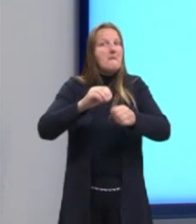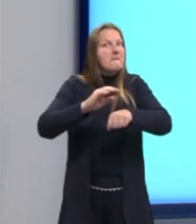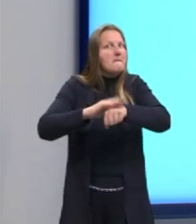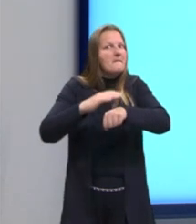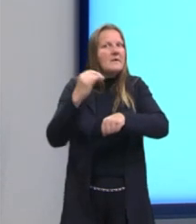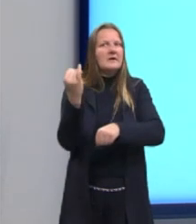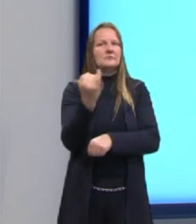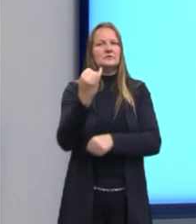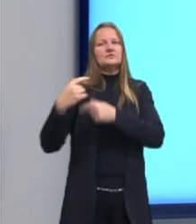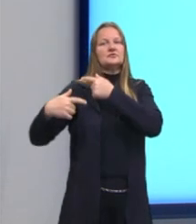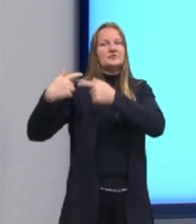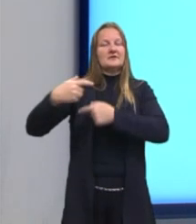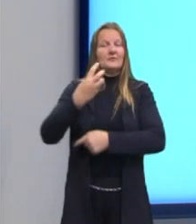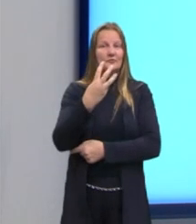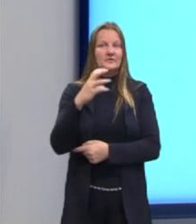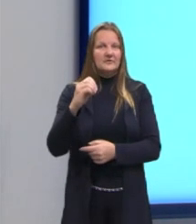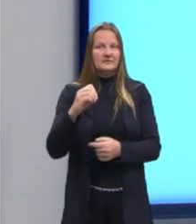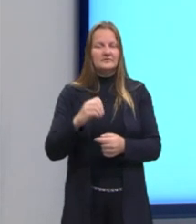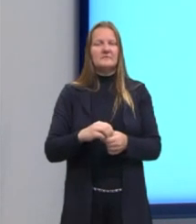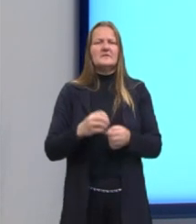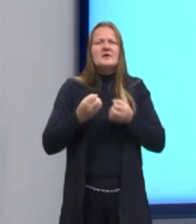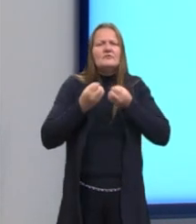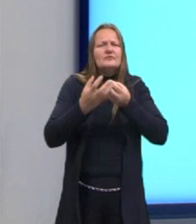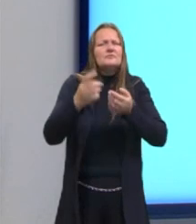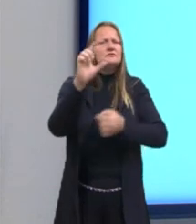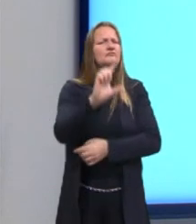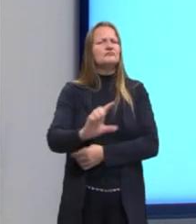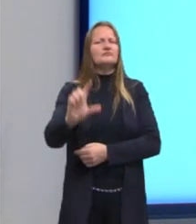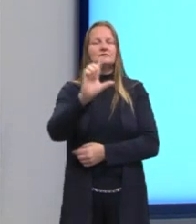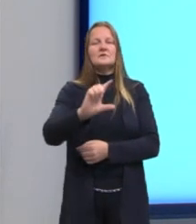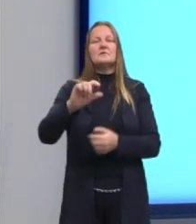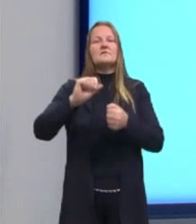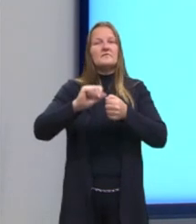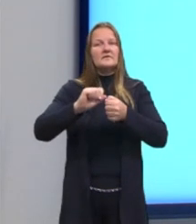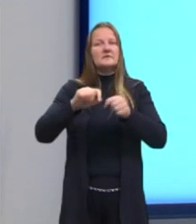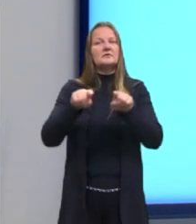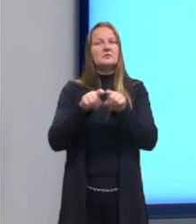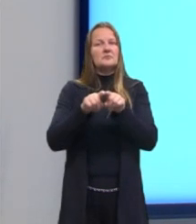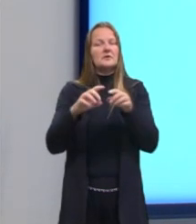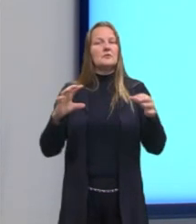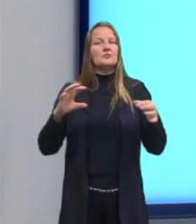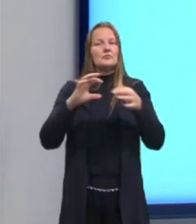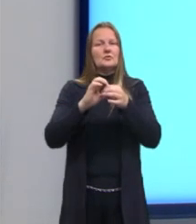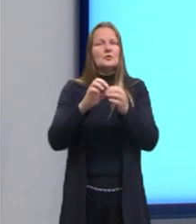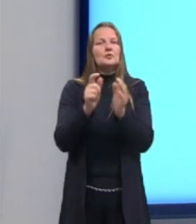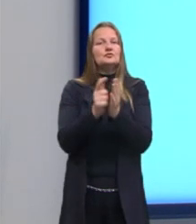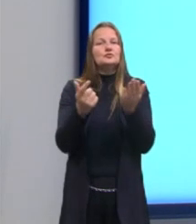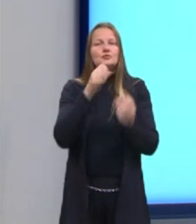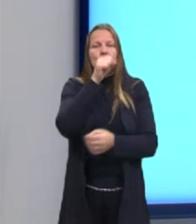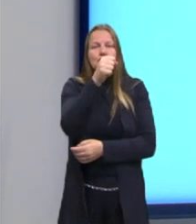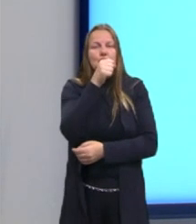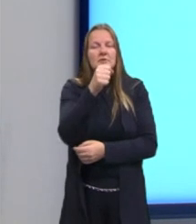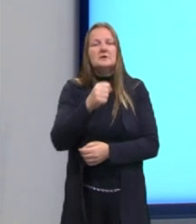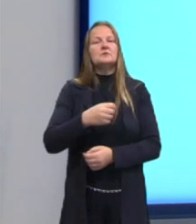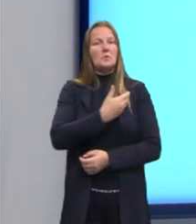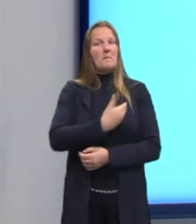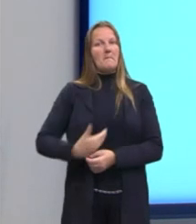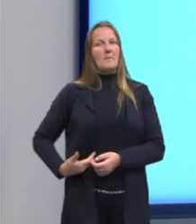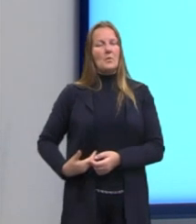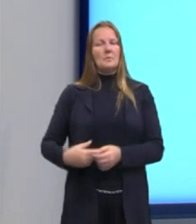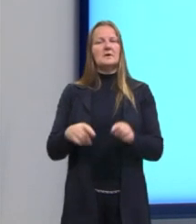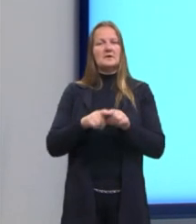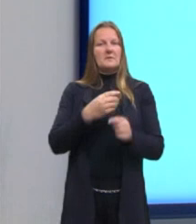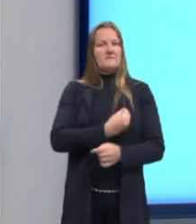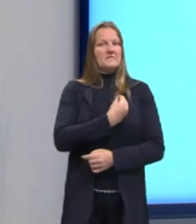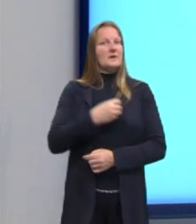da geração de 30. Além de ter se dedicado à literatura, ele exerceu também atividades ligadas ao jornalismo e à vida pública e à vida